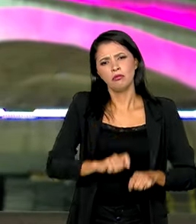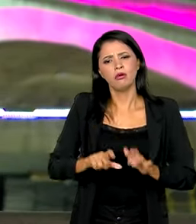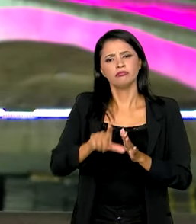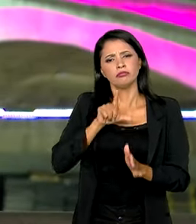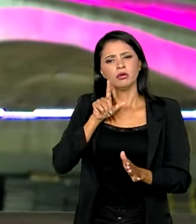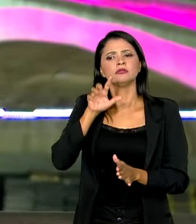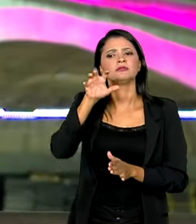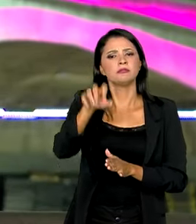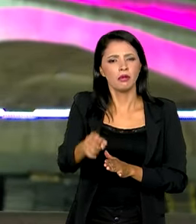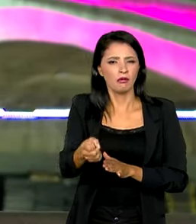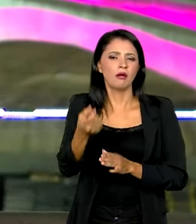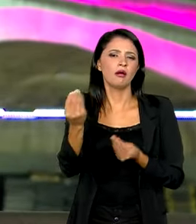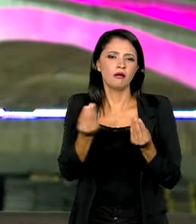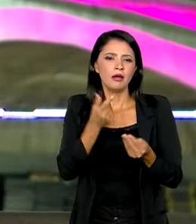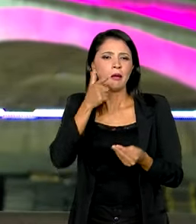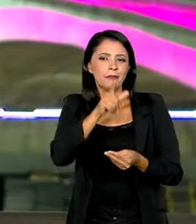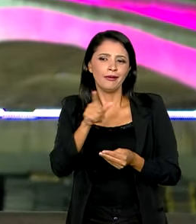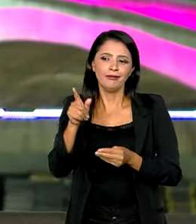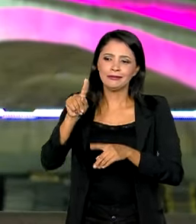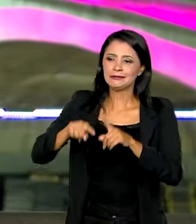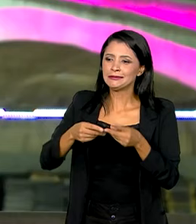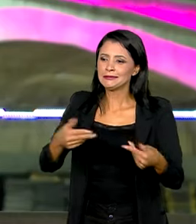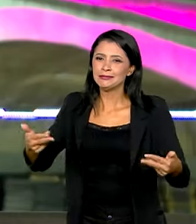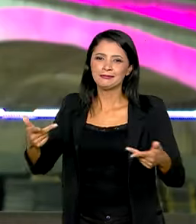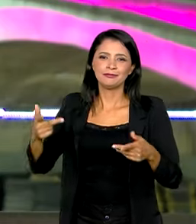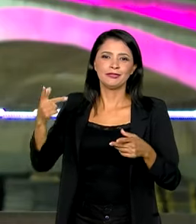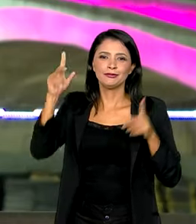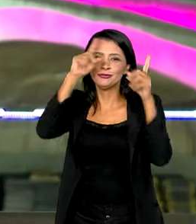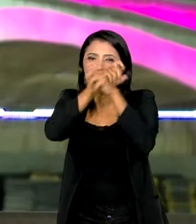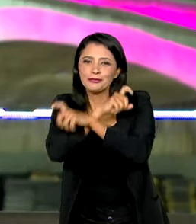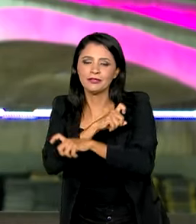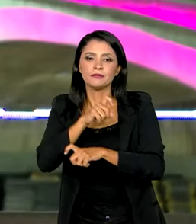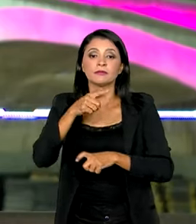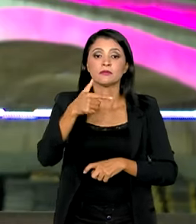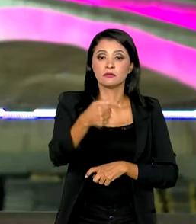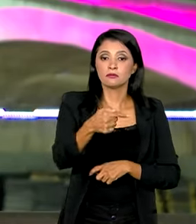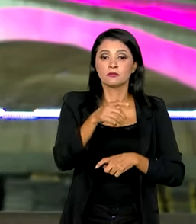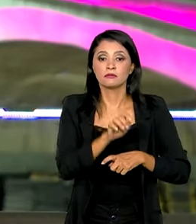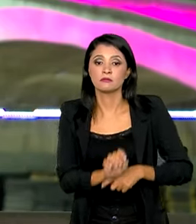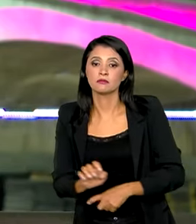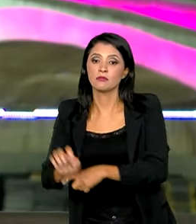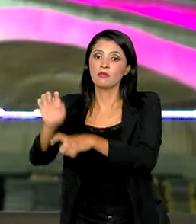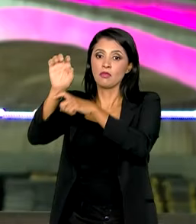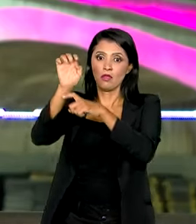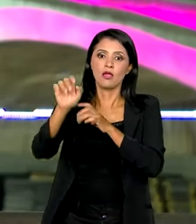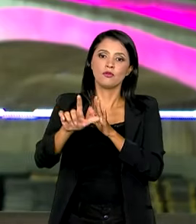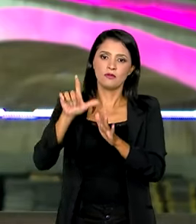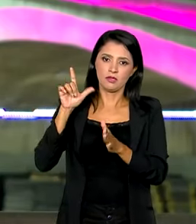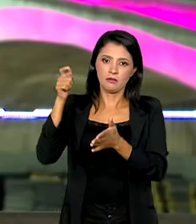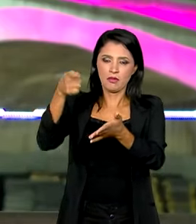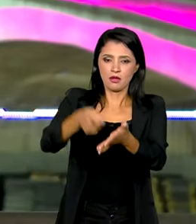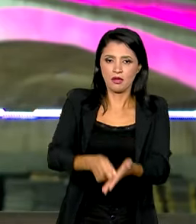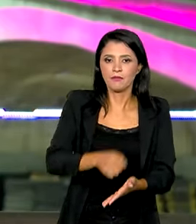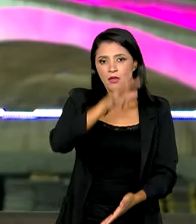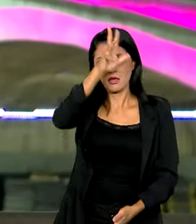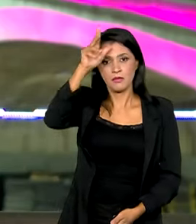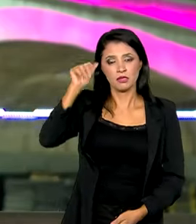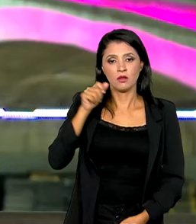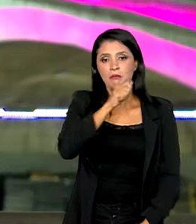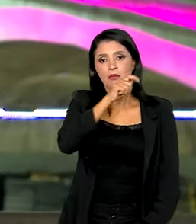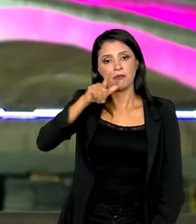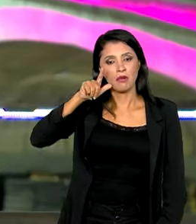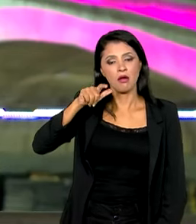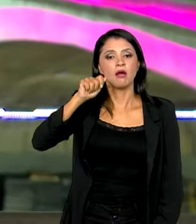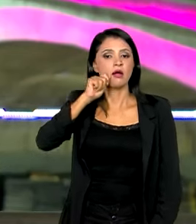antecipada justamente pra poder lidar com essas situações. São 7 estados que estão sendo beneficiados. Amazonas, Amapá,